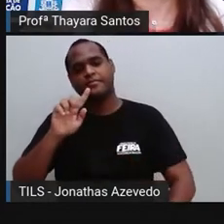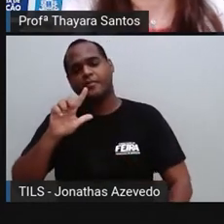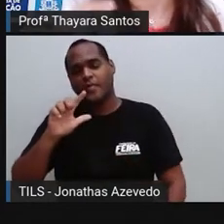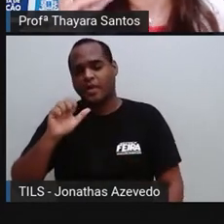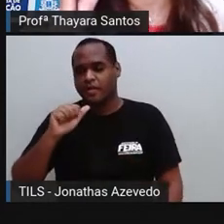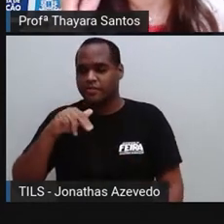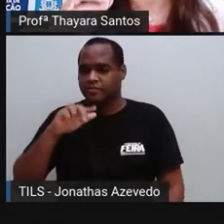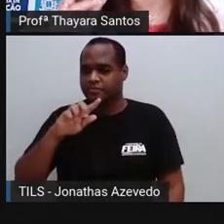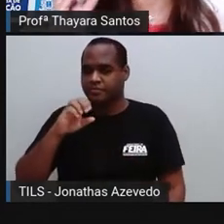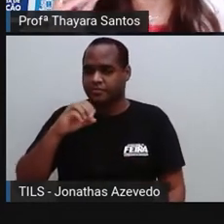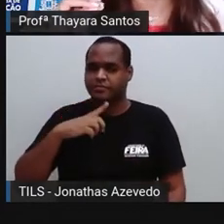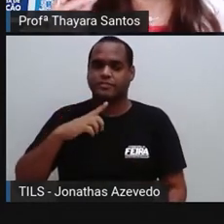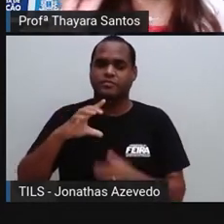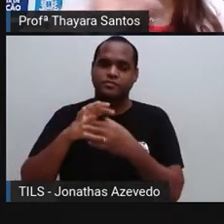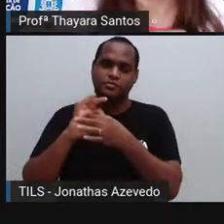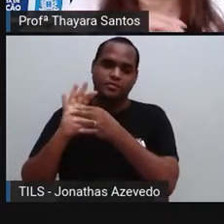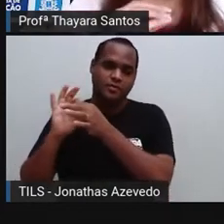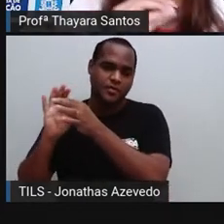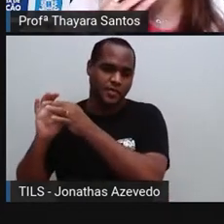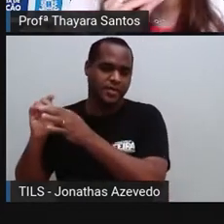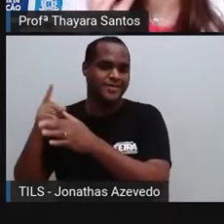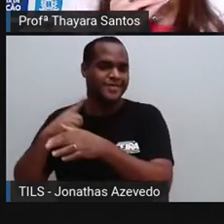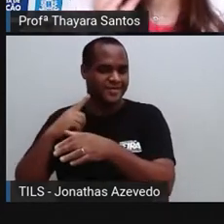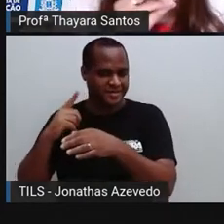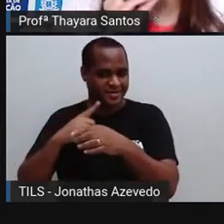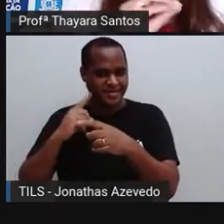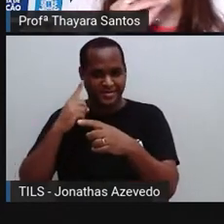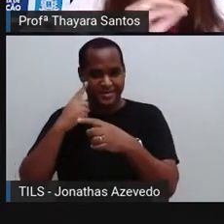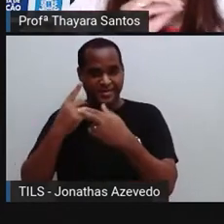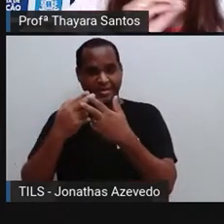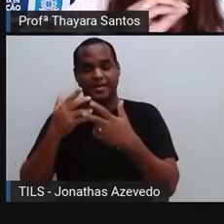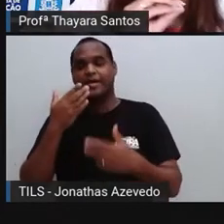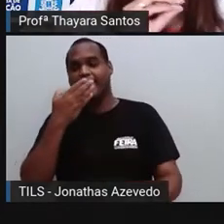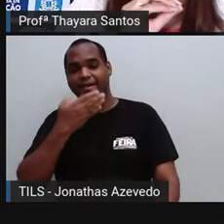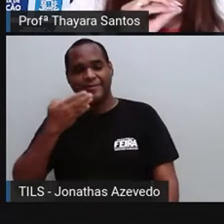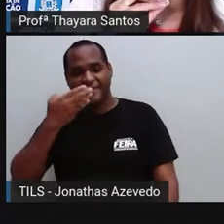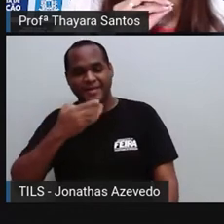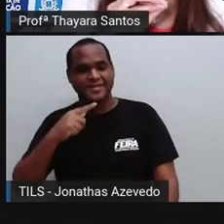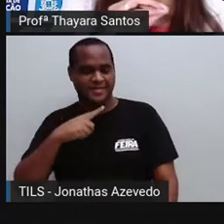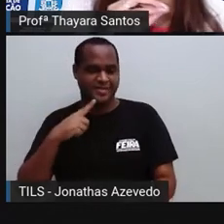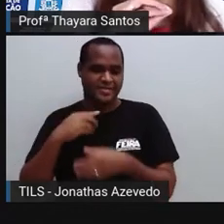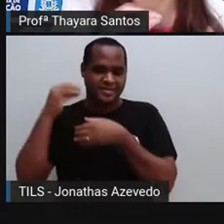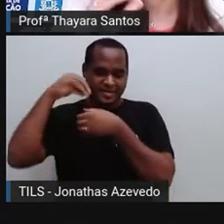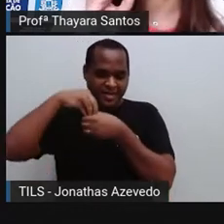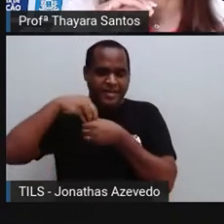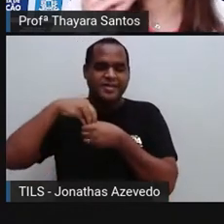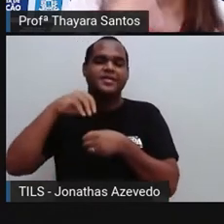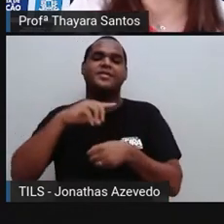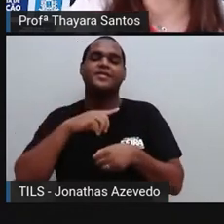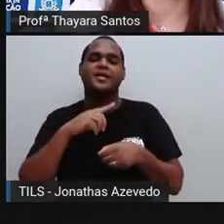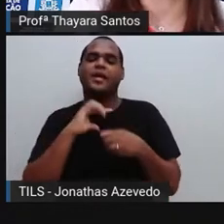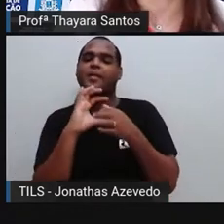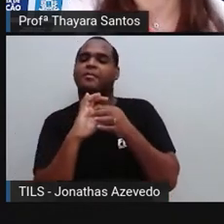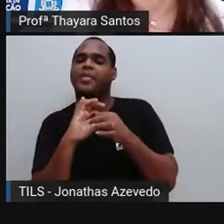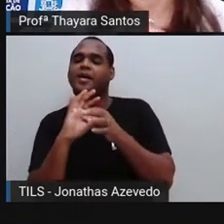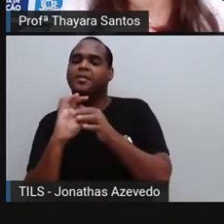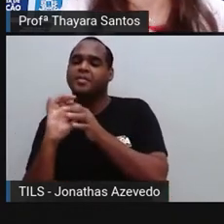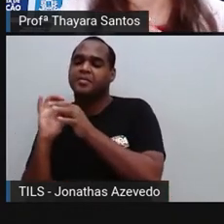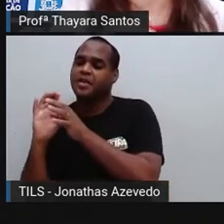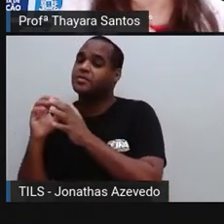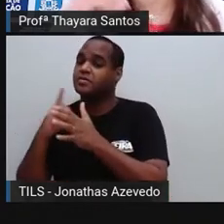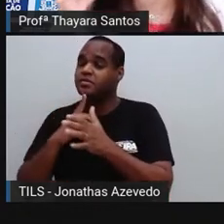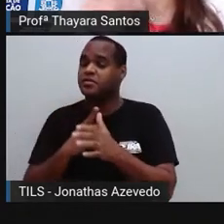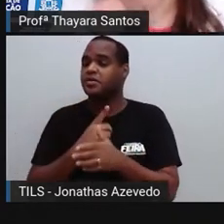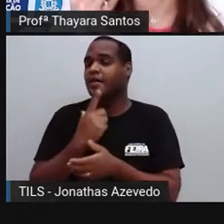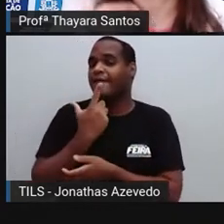liberado e faz com que a gente pegue aquela glicose que estava armazenada, guardadinha, e libere ela na nossa corrente